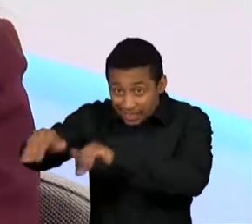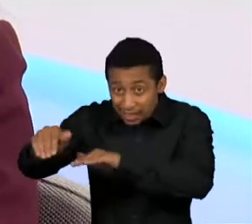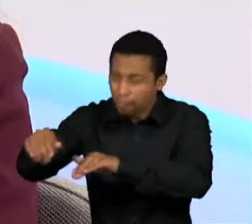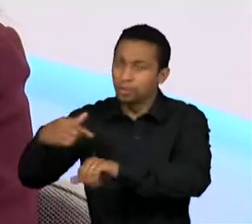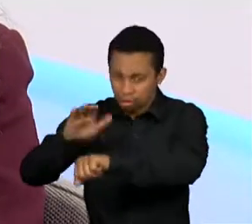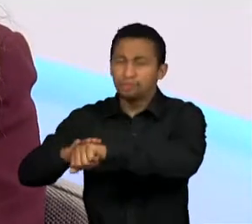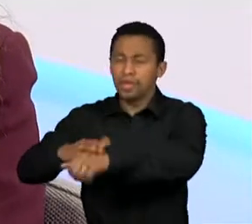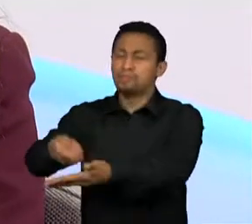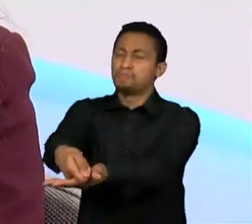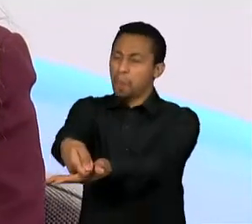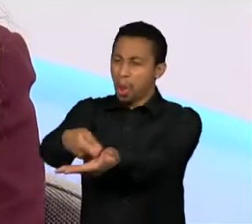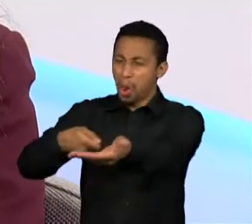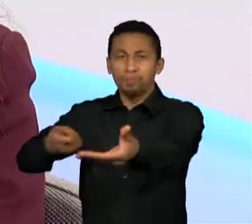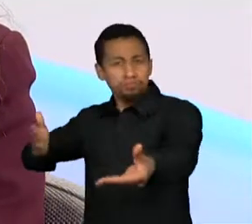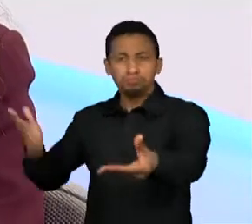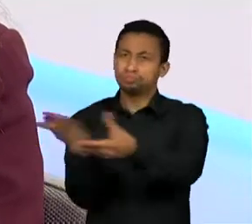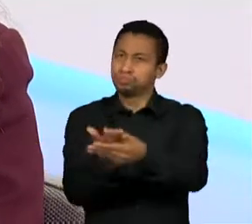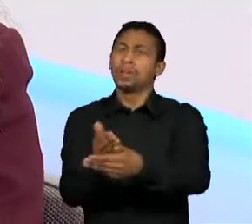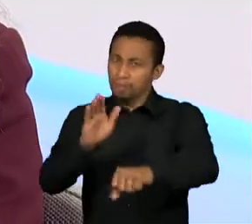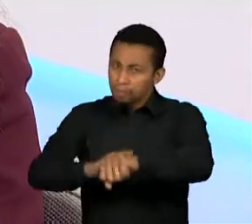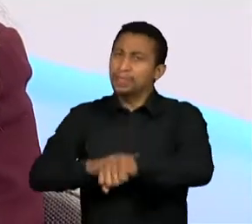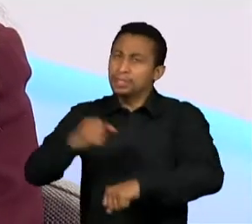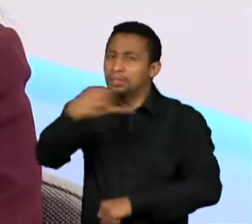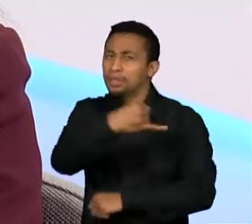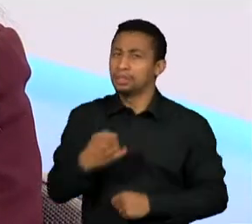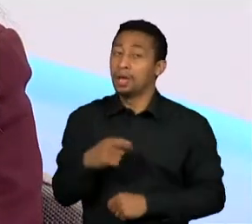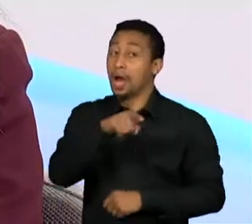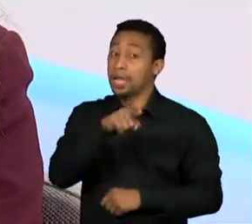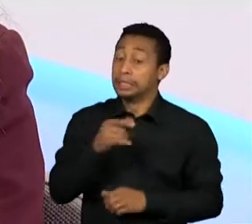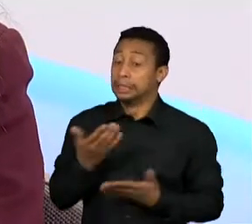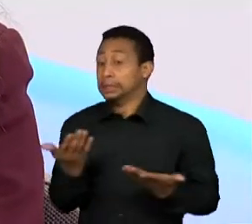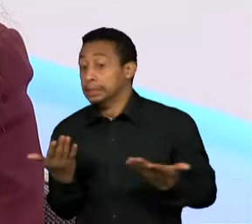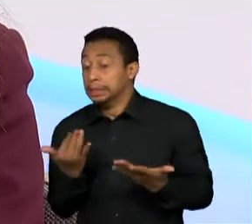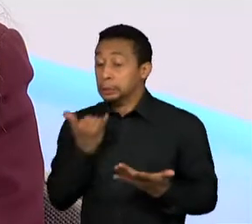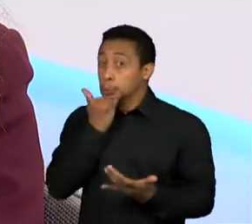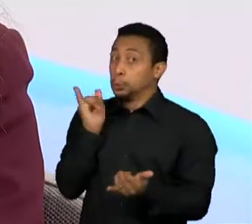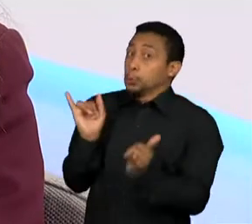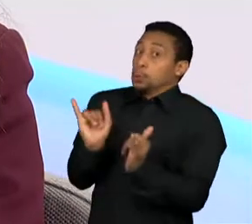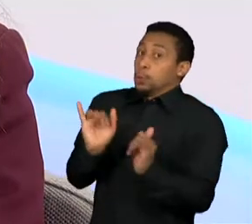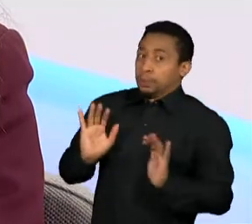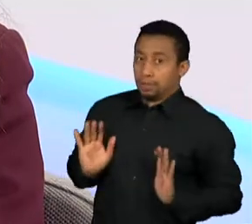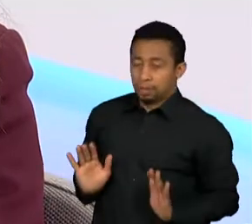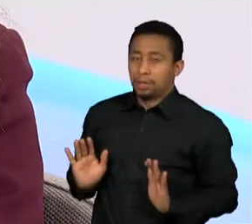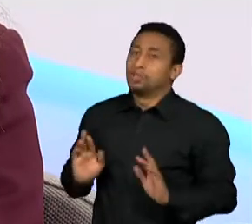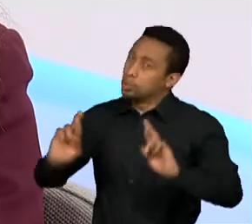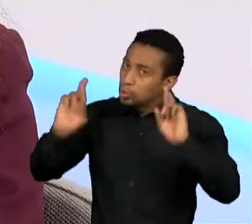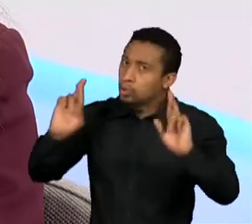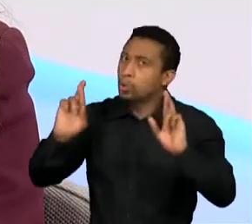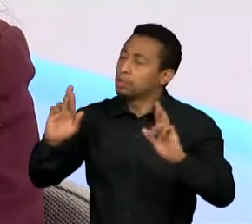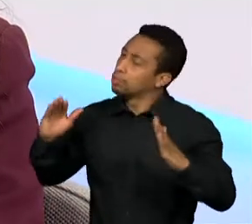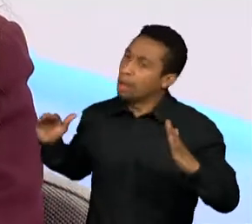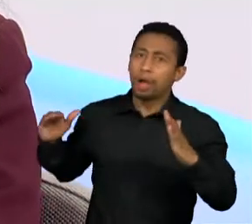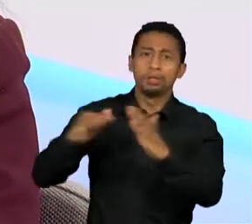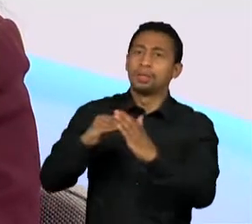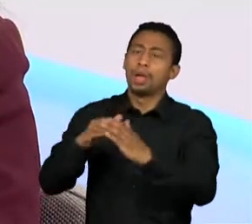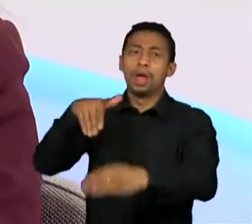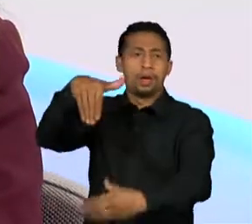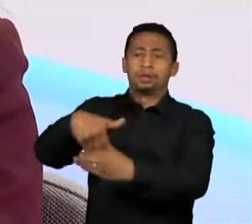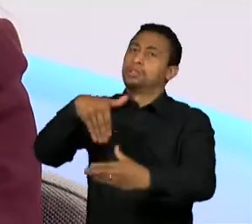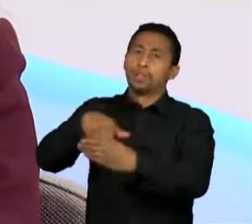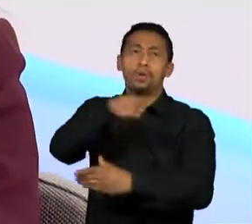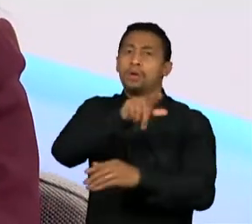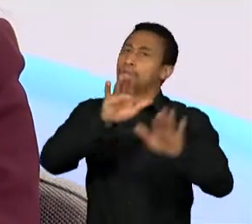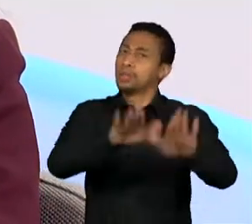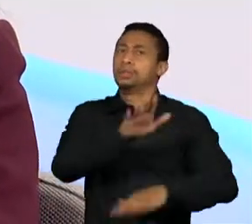Nesse momento, nós estamos em paz. Esperamos que esse seja o caminho até o próximo ano, o ano eleitoral. Agora, se isso modificar,